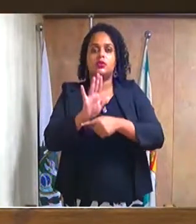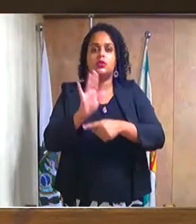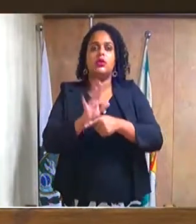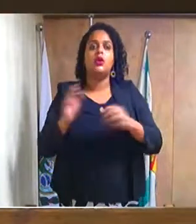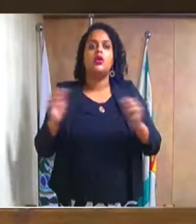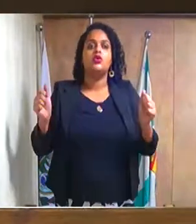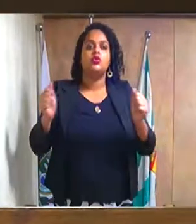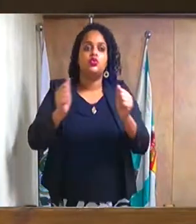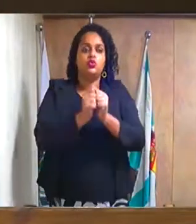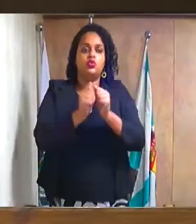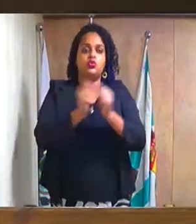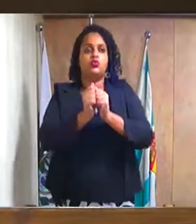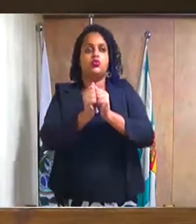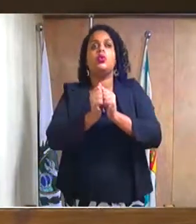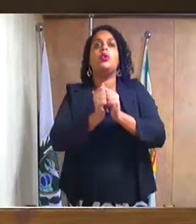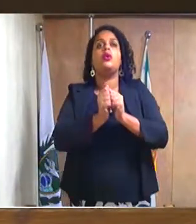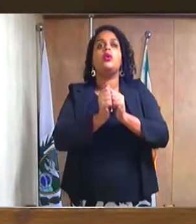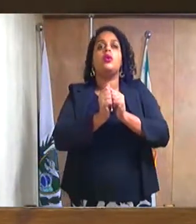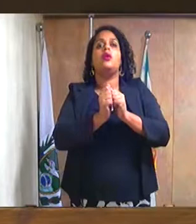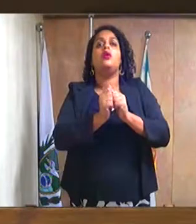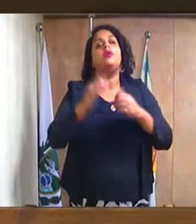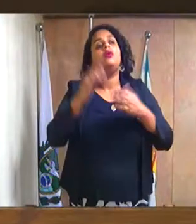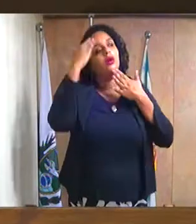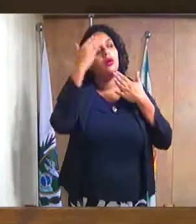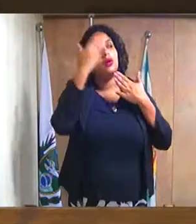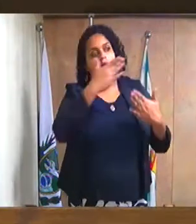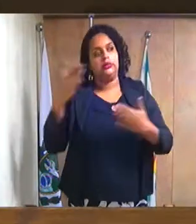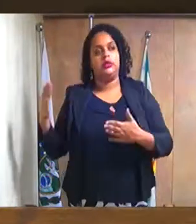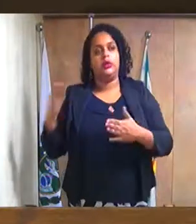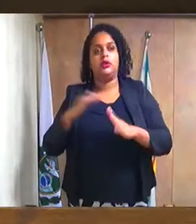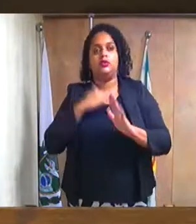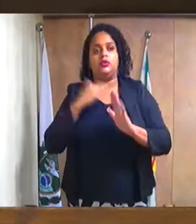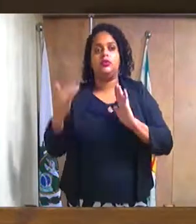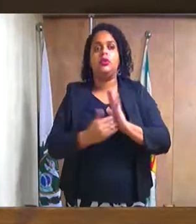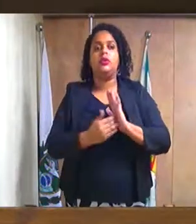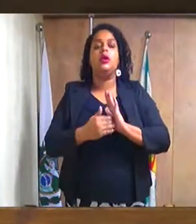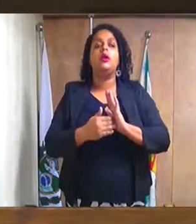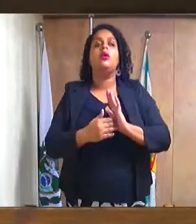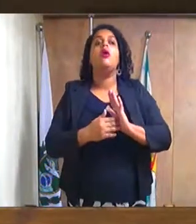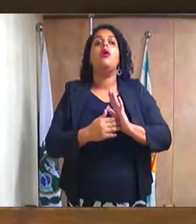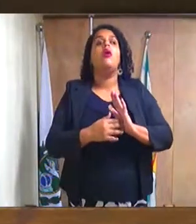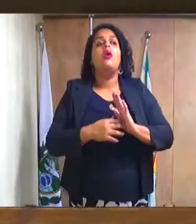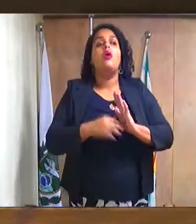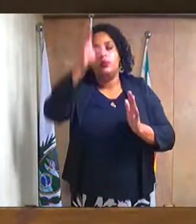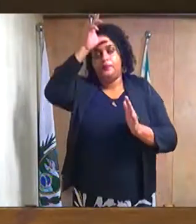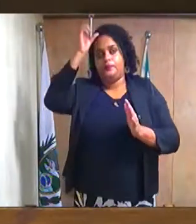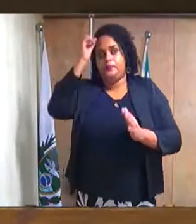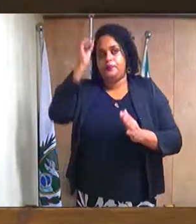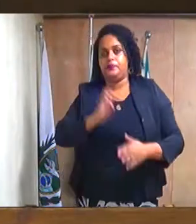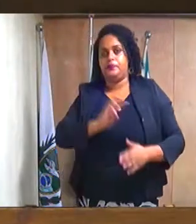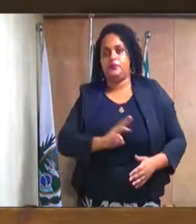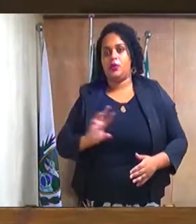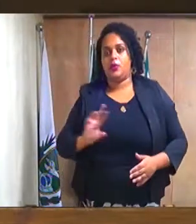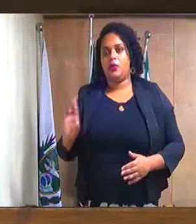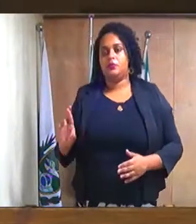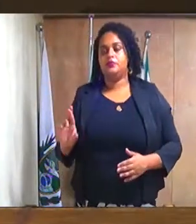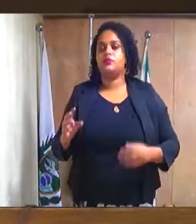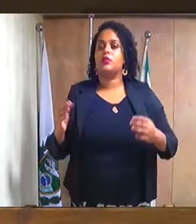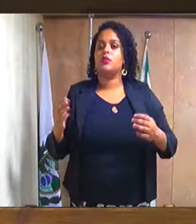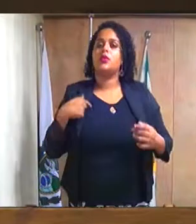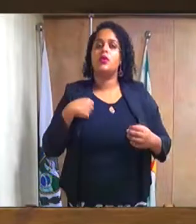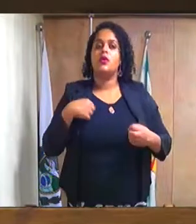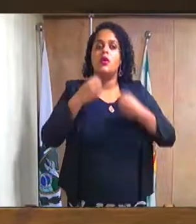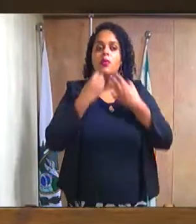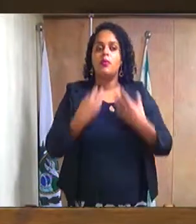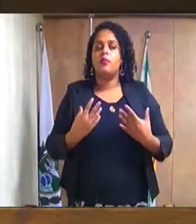prefeito. Então, eu venho aqui para agradecer a prefeitura, o prefeito Austin Reis, por essa linda UBS que